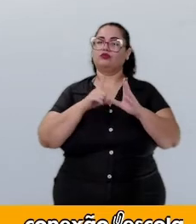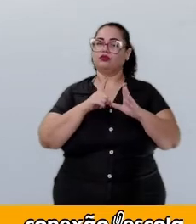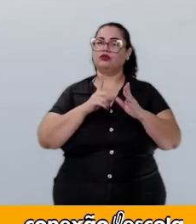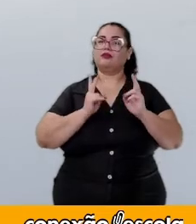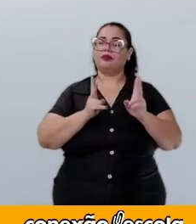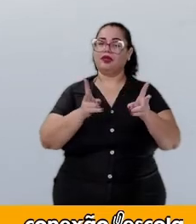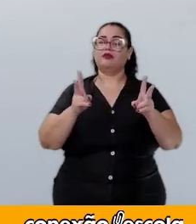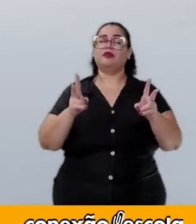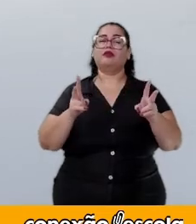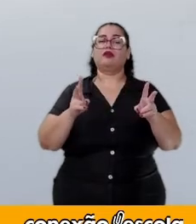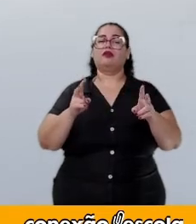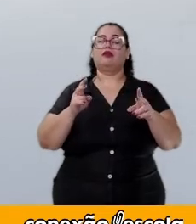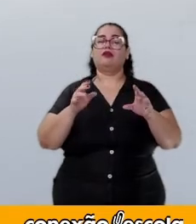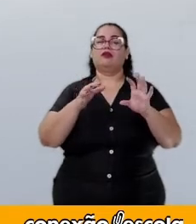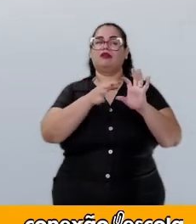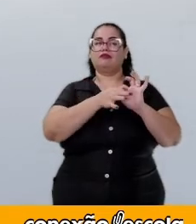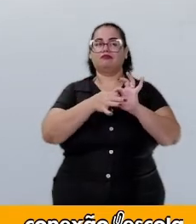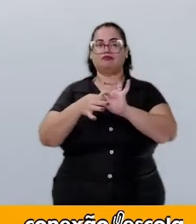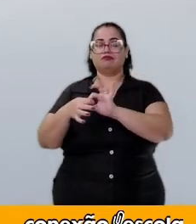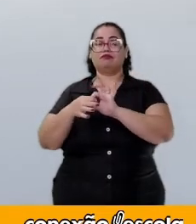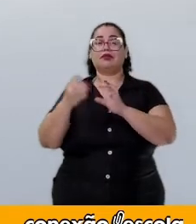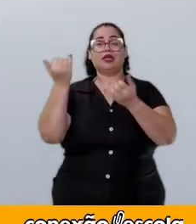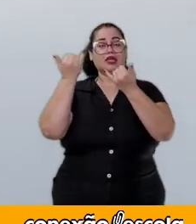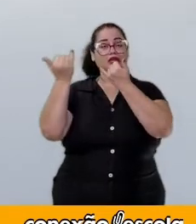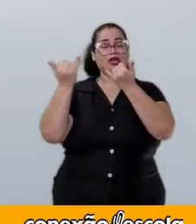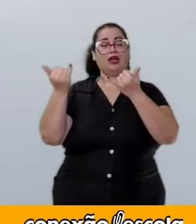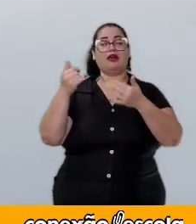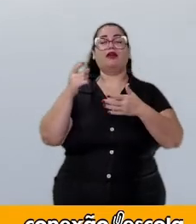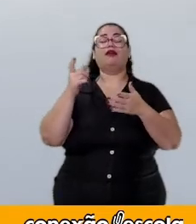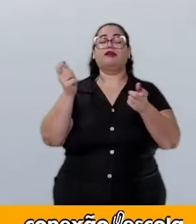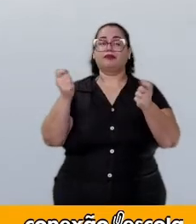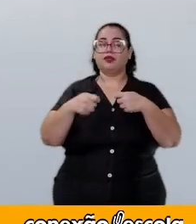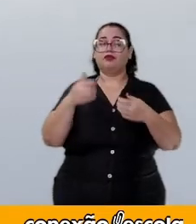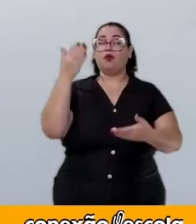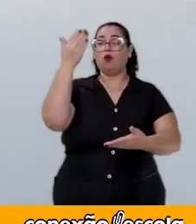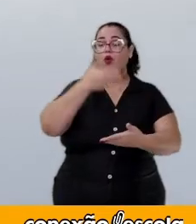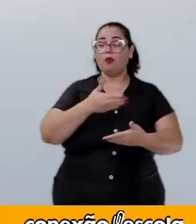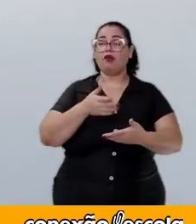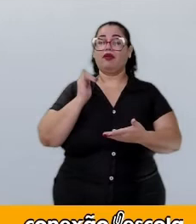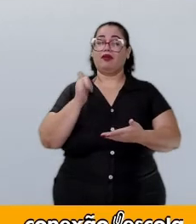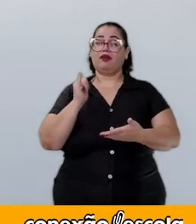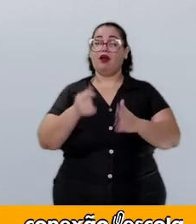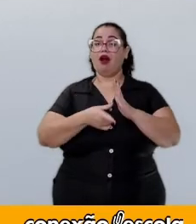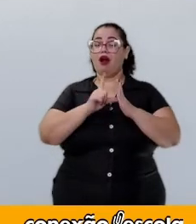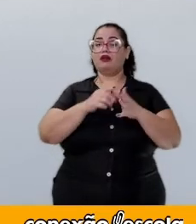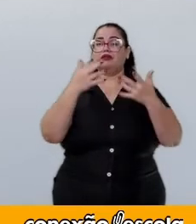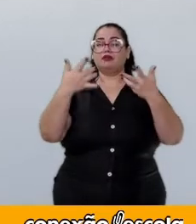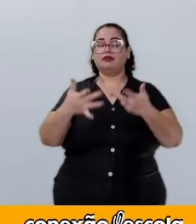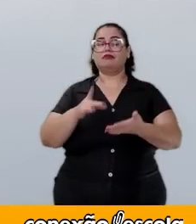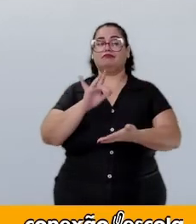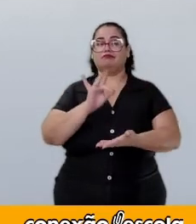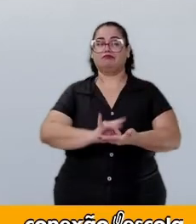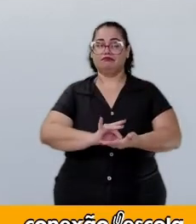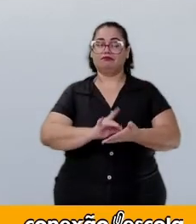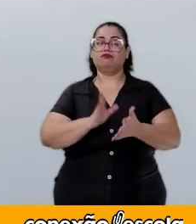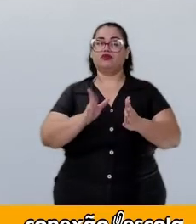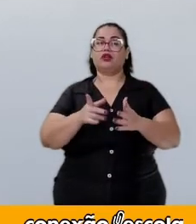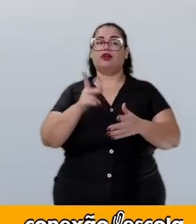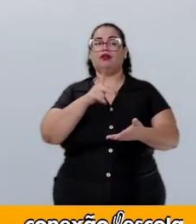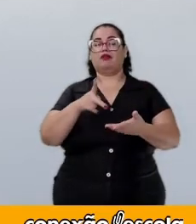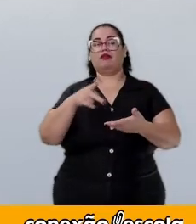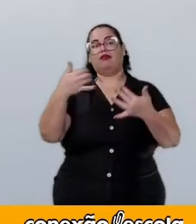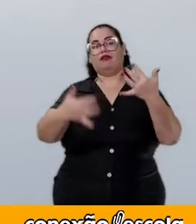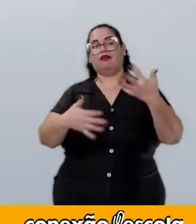semântico, amarrando as ideias para comprovar o discurso que vem sendo validado pelo